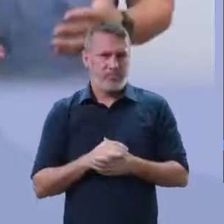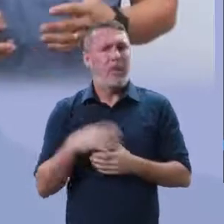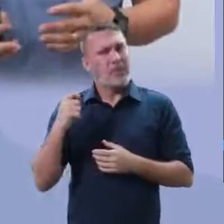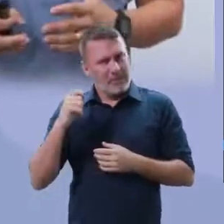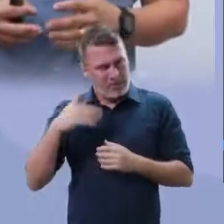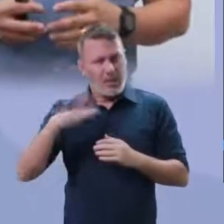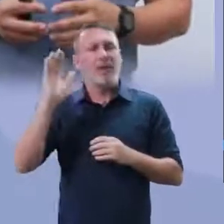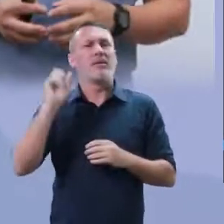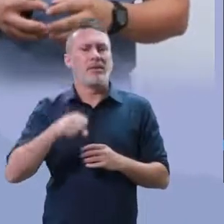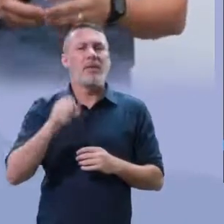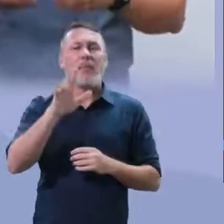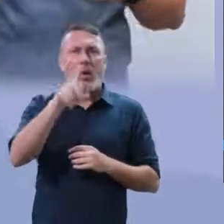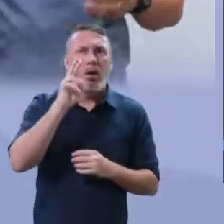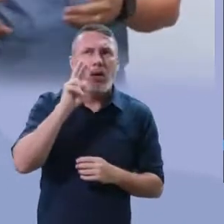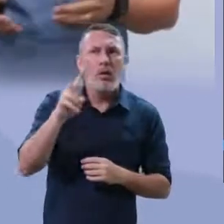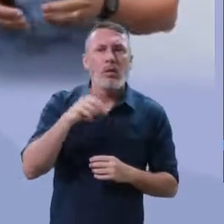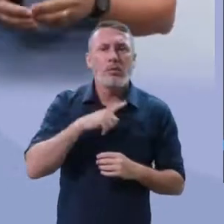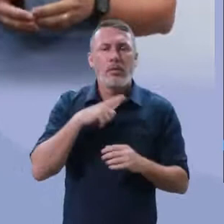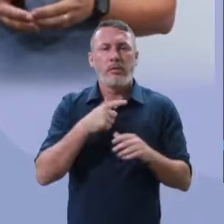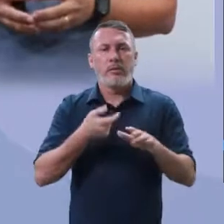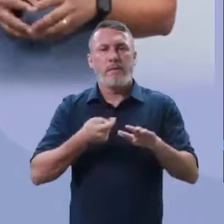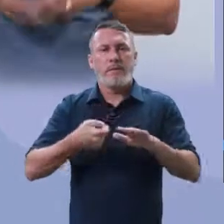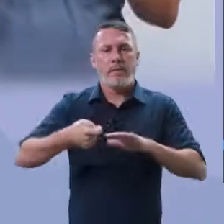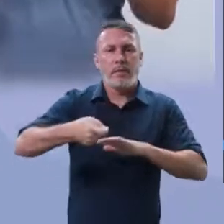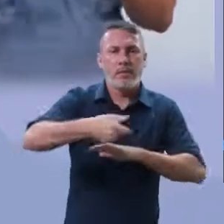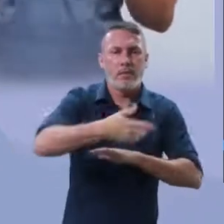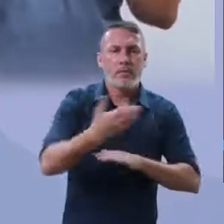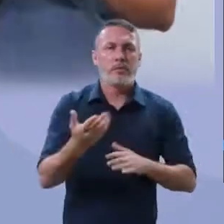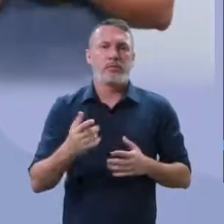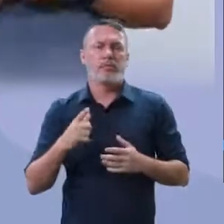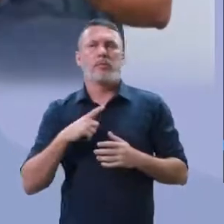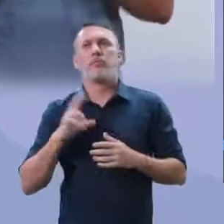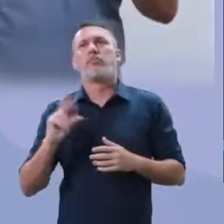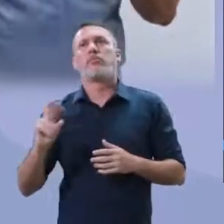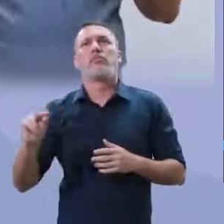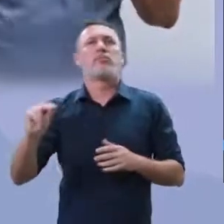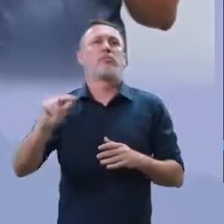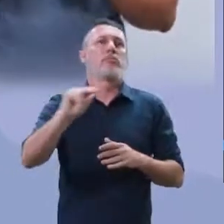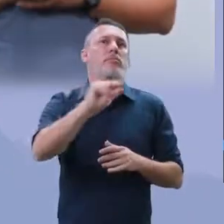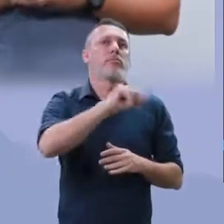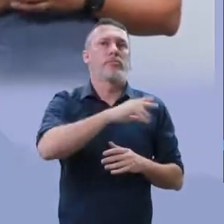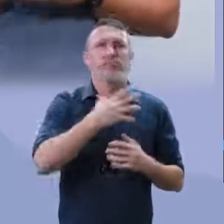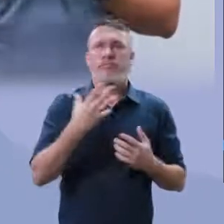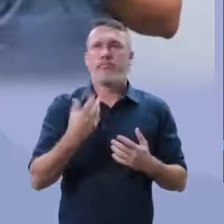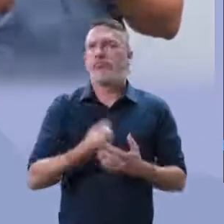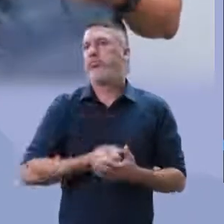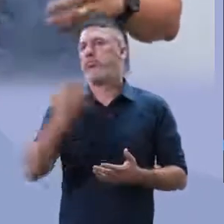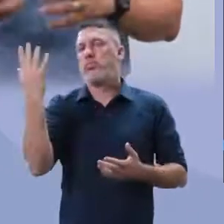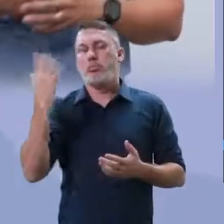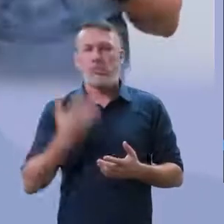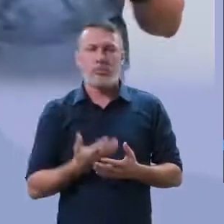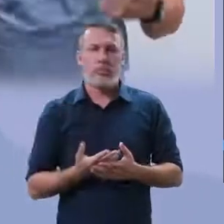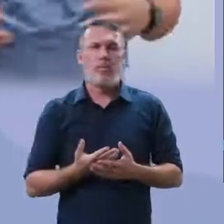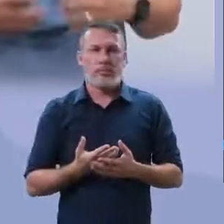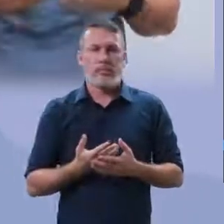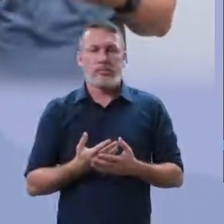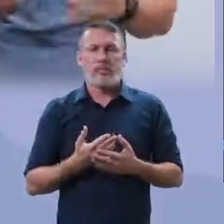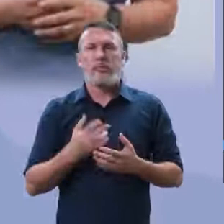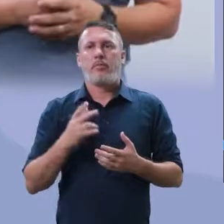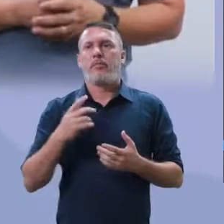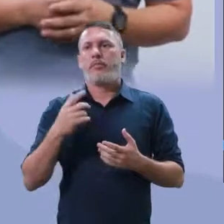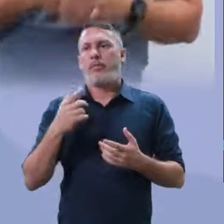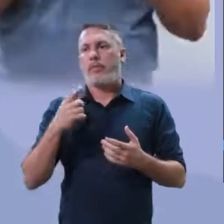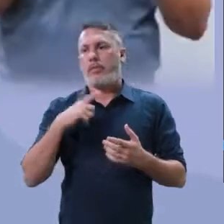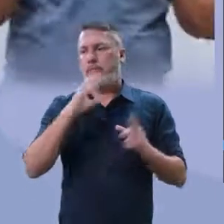Só que, quantas notícias fake news, conhecidas como fake news, vocês leram,